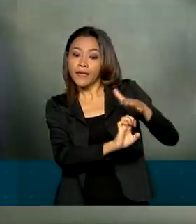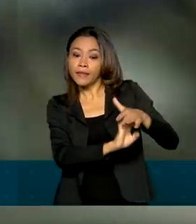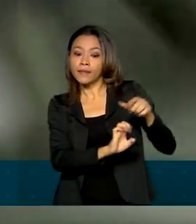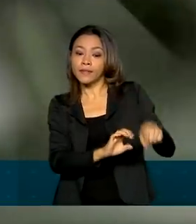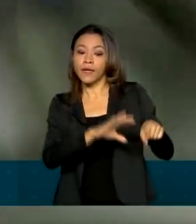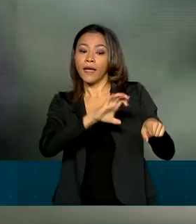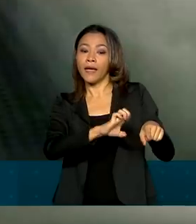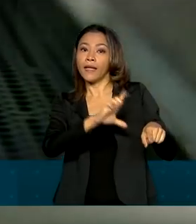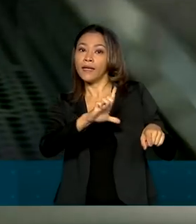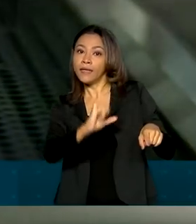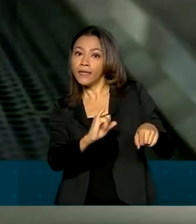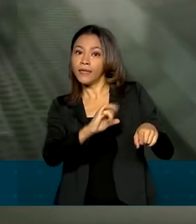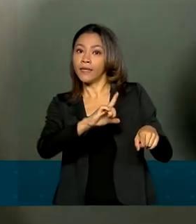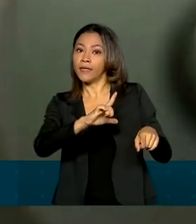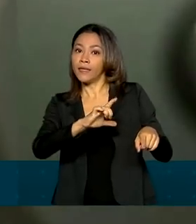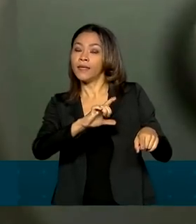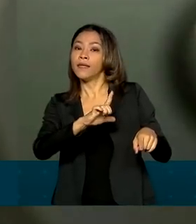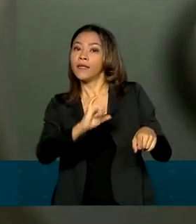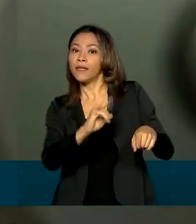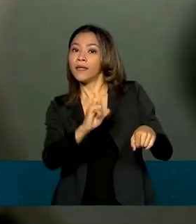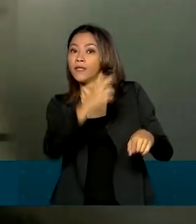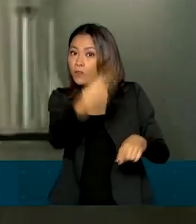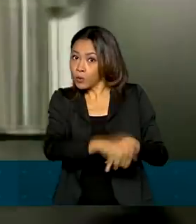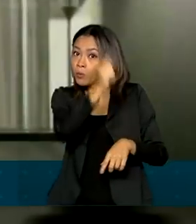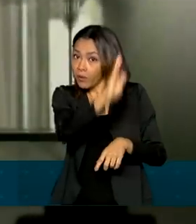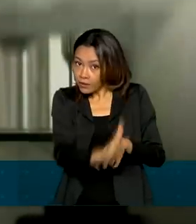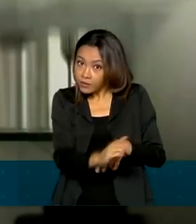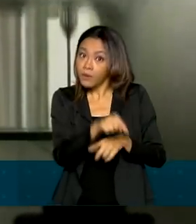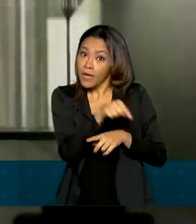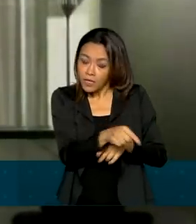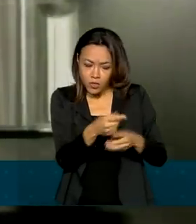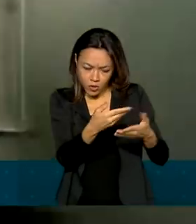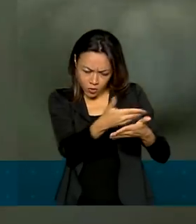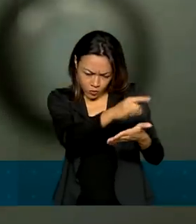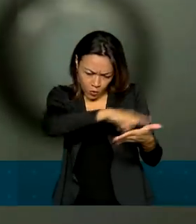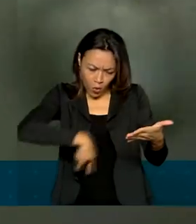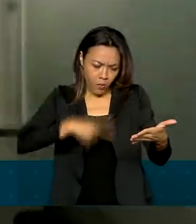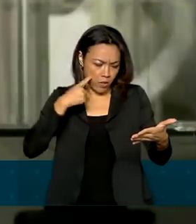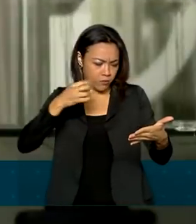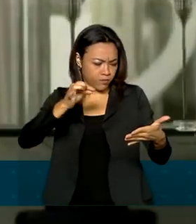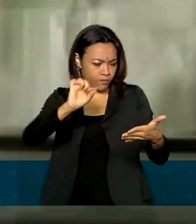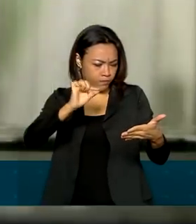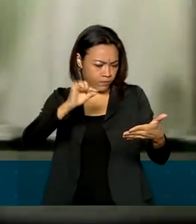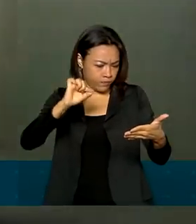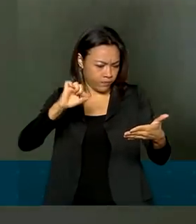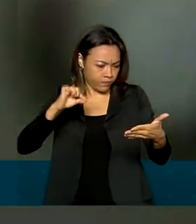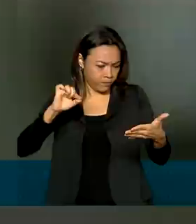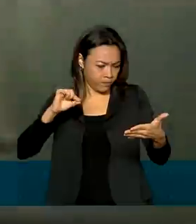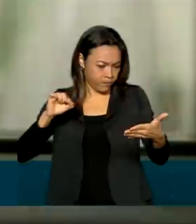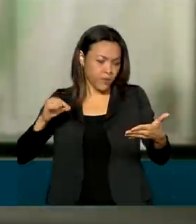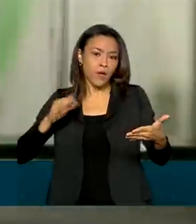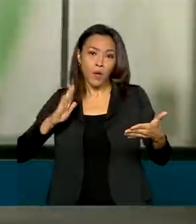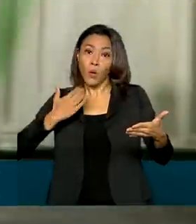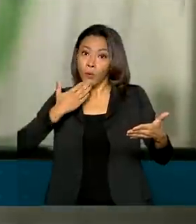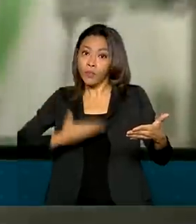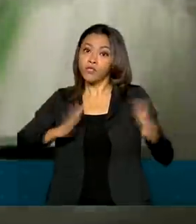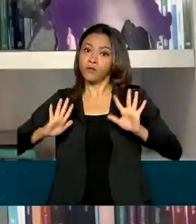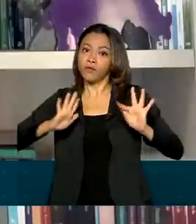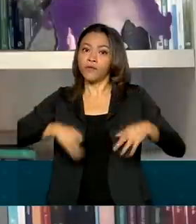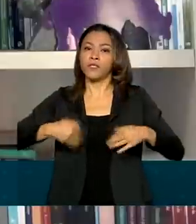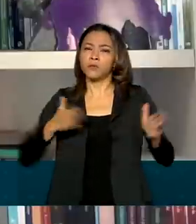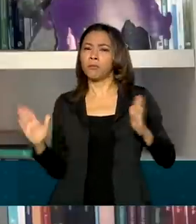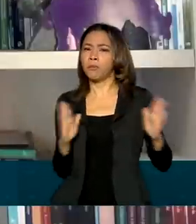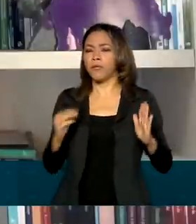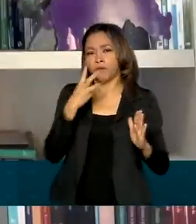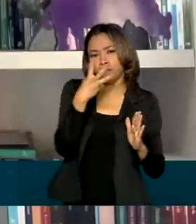Lili do Brasil. Caso toda a documentação esteja correta, a avaliação do pedido deve ser concluída em até 30 dias.